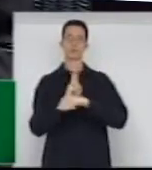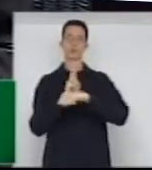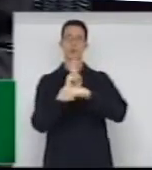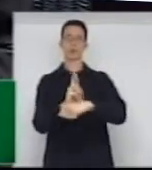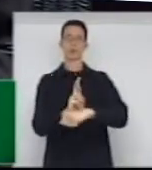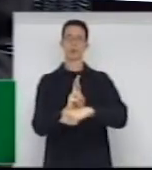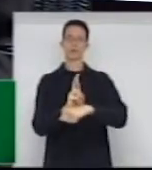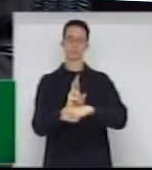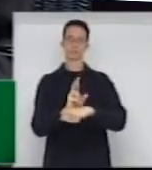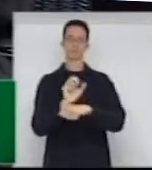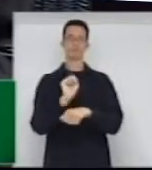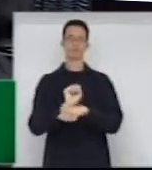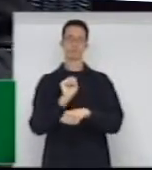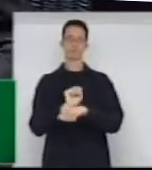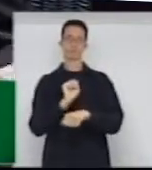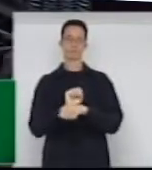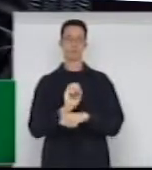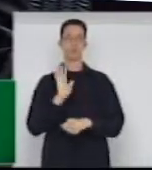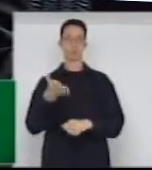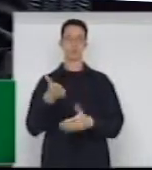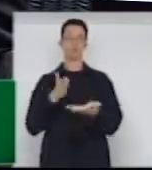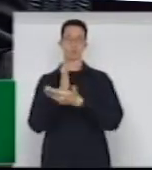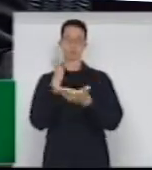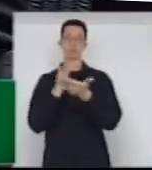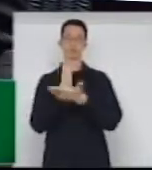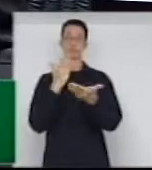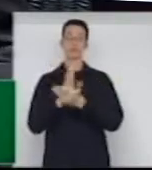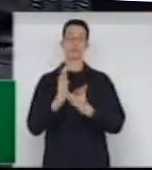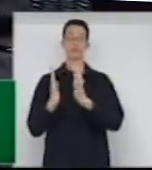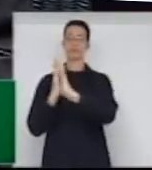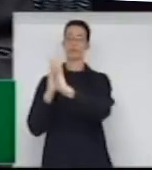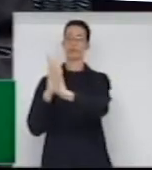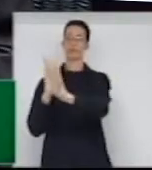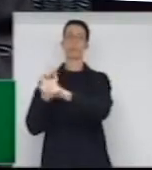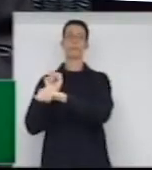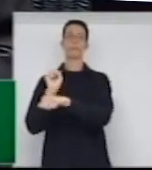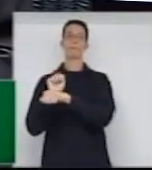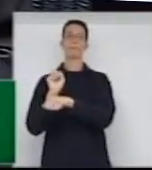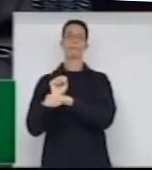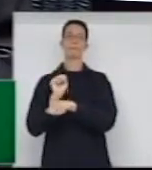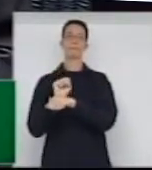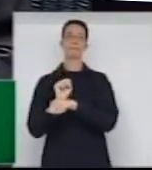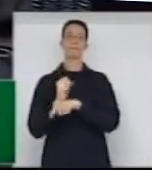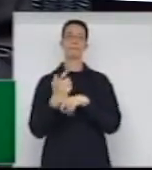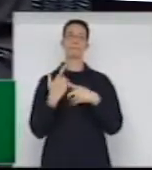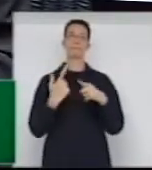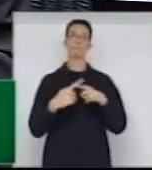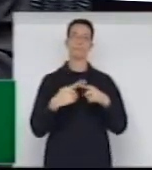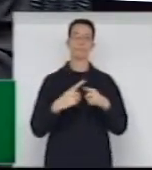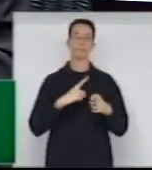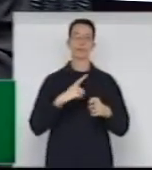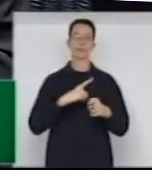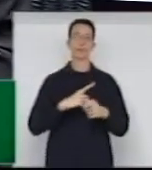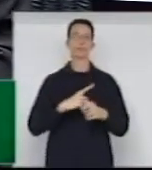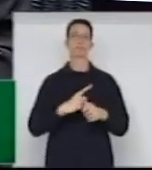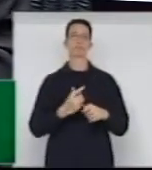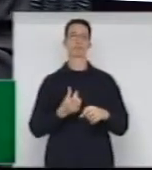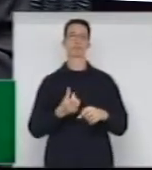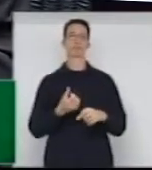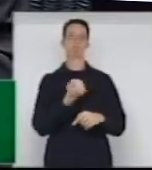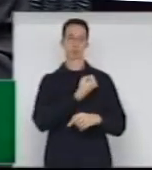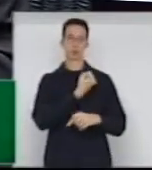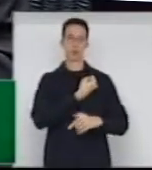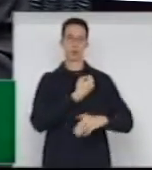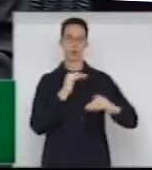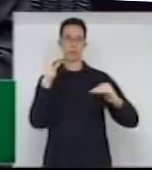atingiram a média, e não estão sendo chamados pela definição do número maior de vagas para